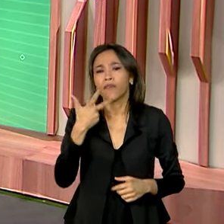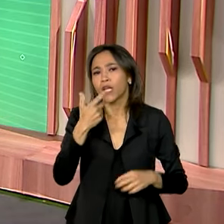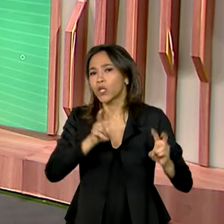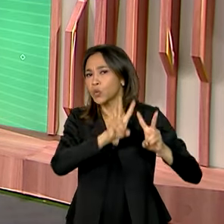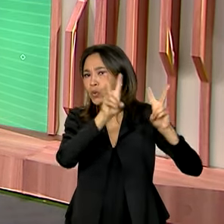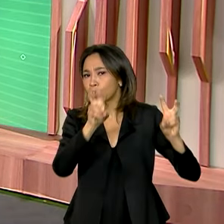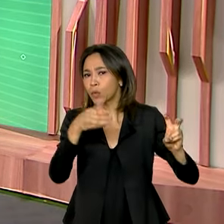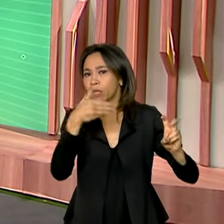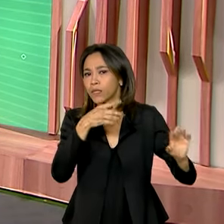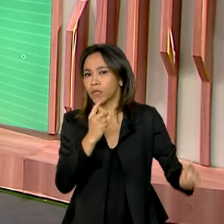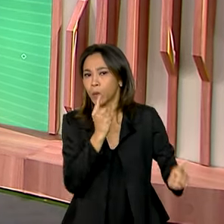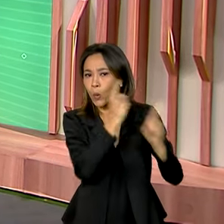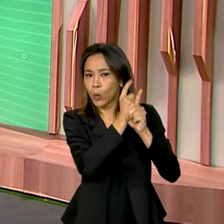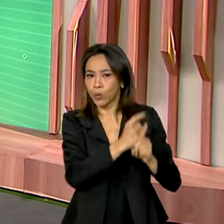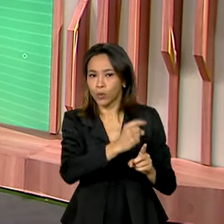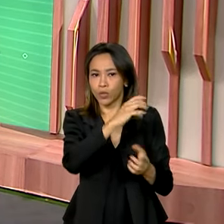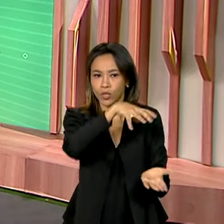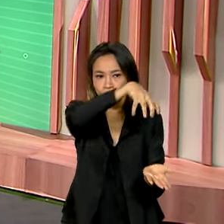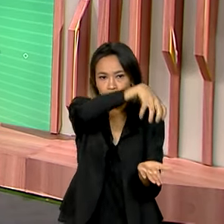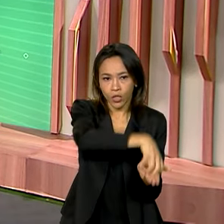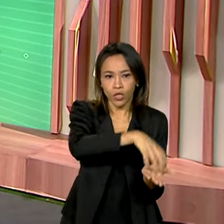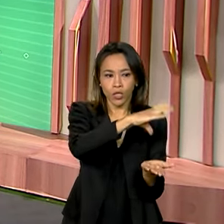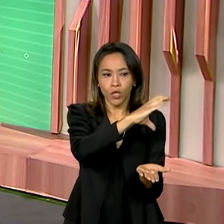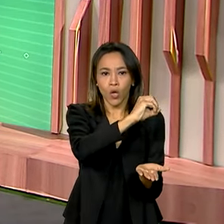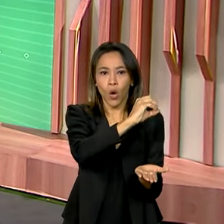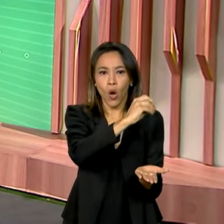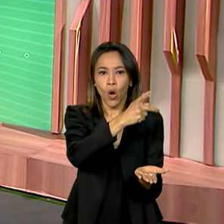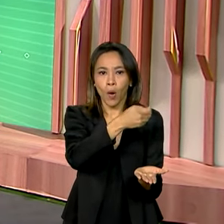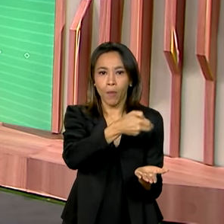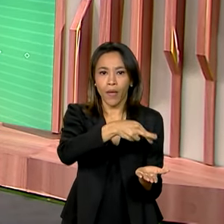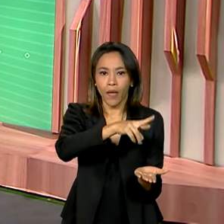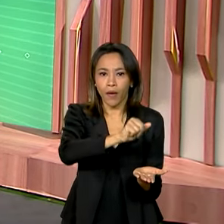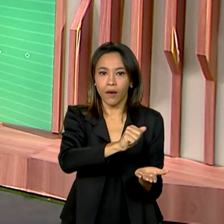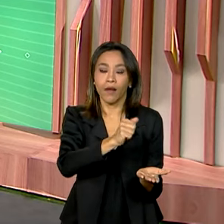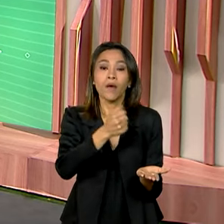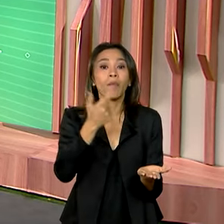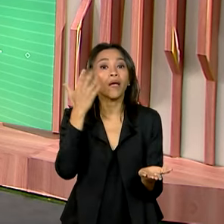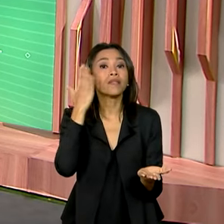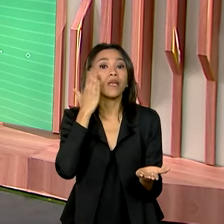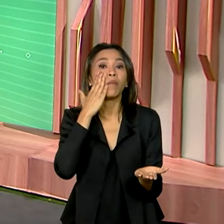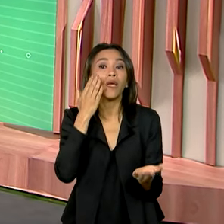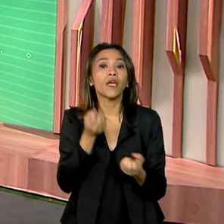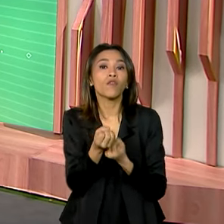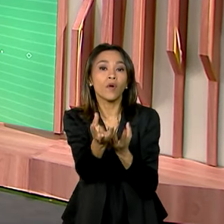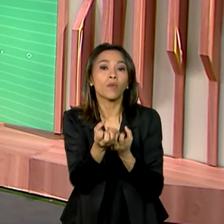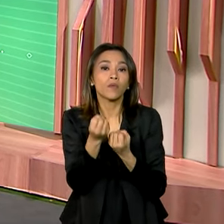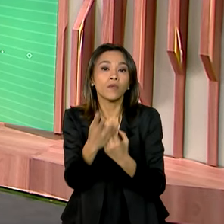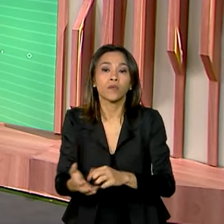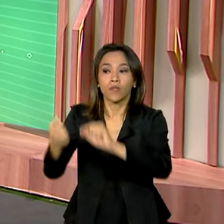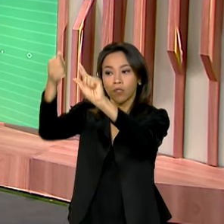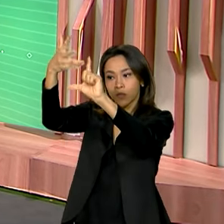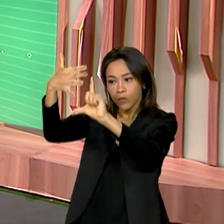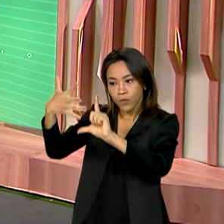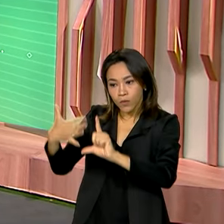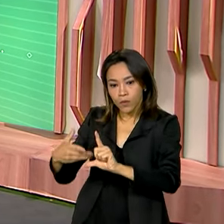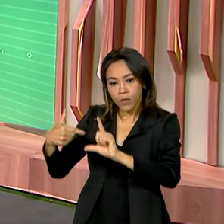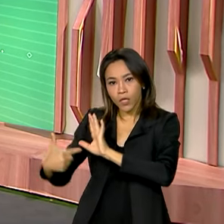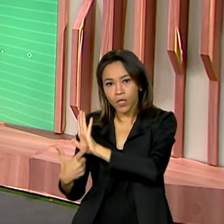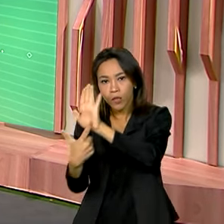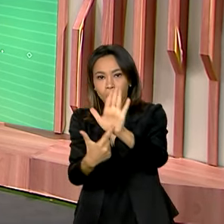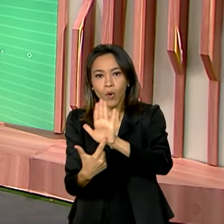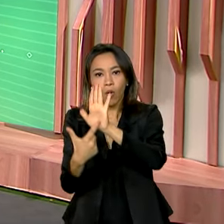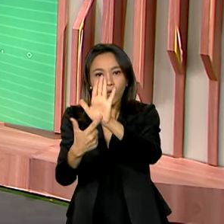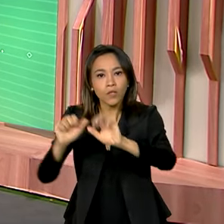Coopera Mais para dar uma olhada nos dados disponíveis no Comunica.br, a plataforma que mostra com transparência as